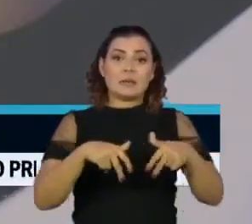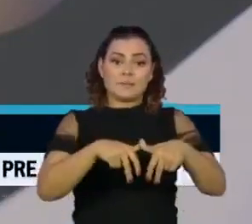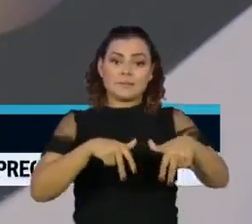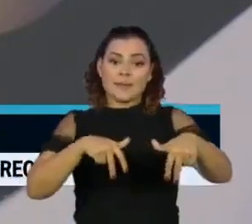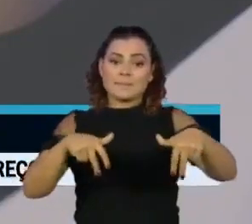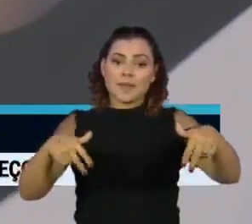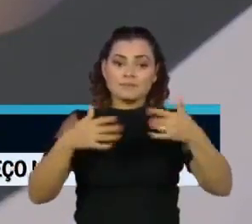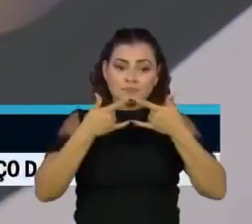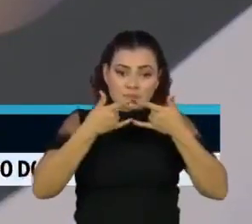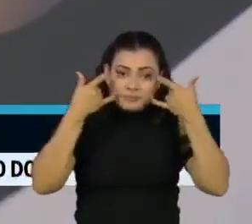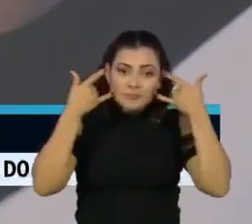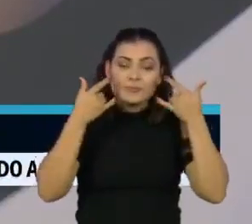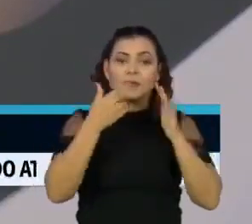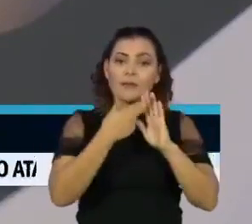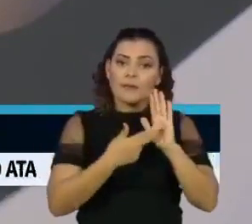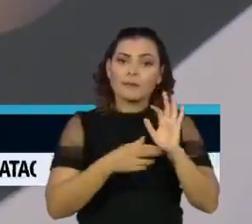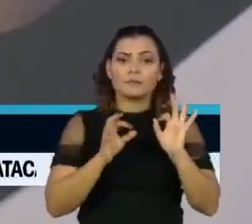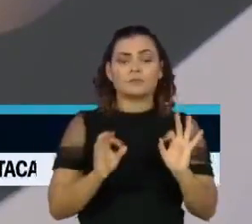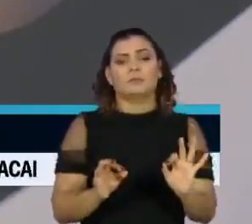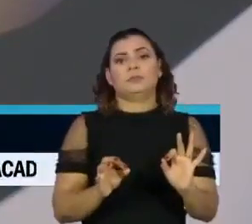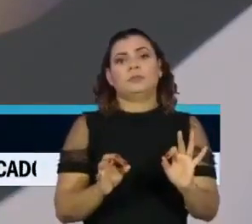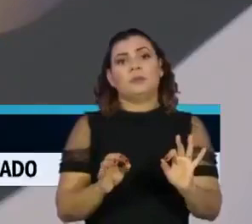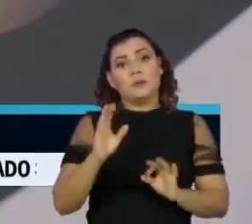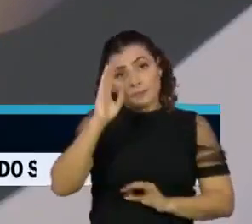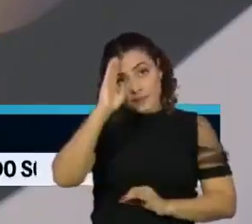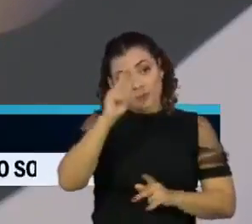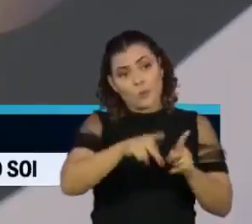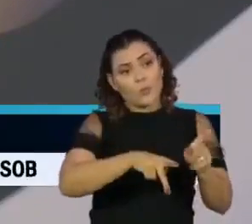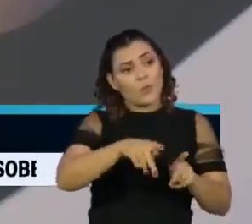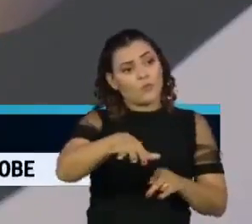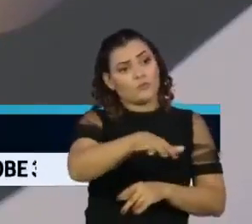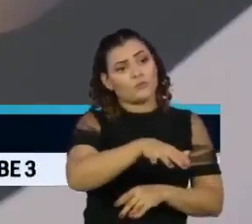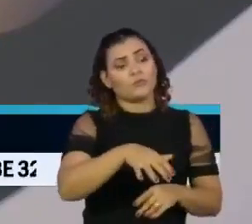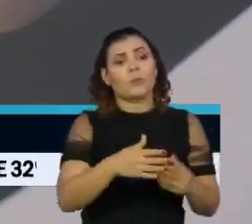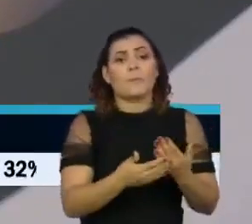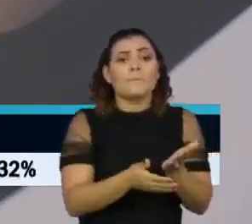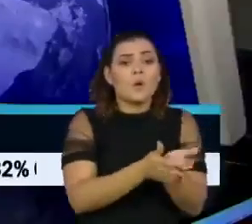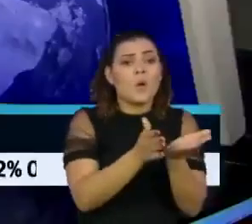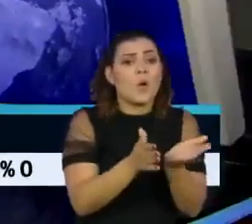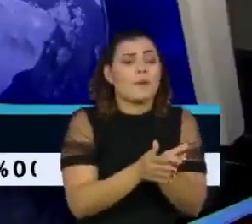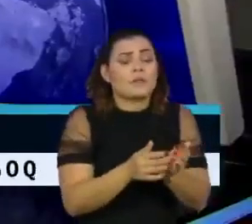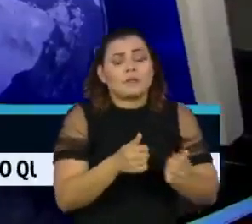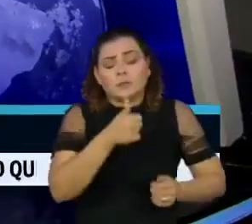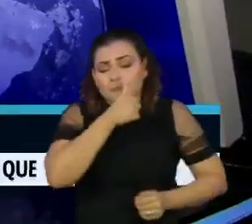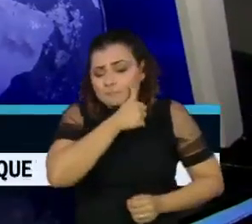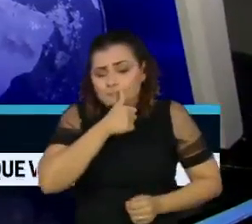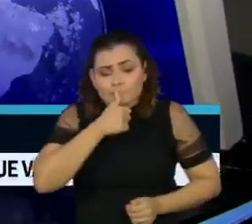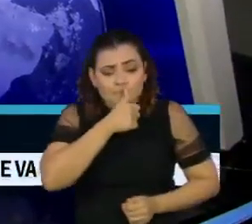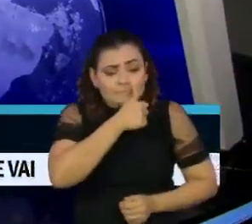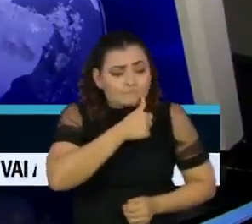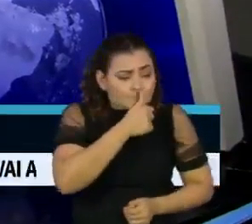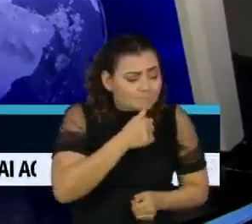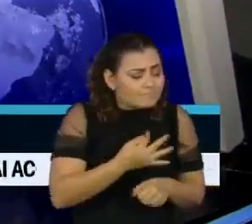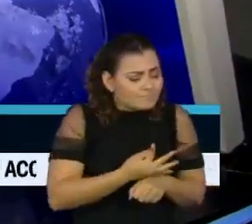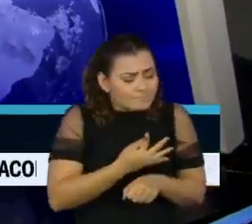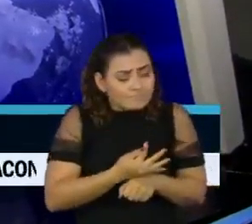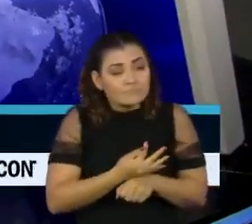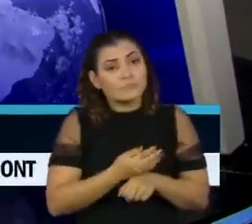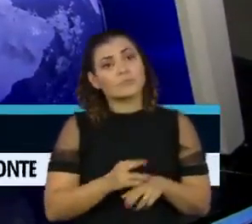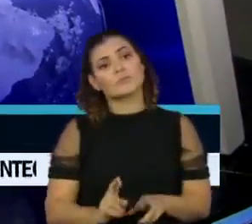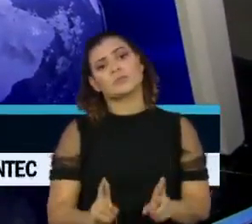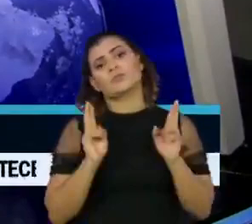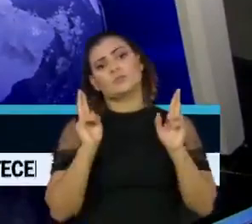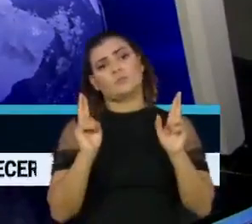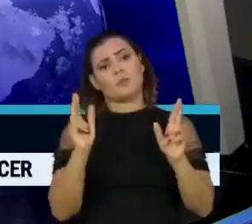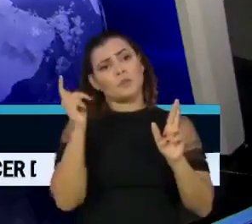essas medidas, que custaram um preço altíssimo, principalmente para a população de baixa renda, tenham logrado obter